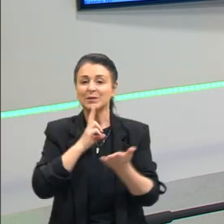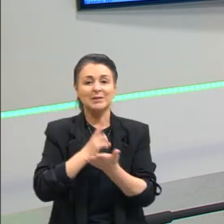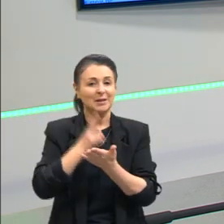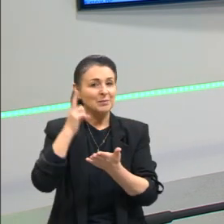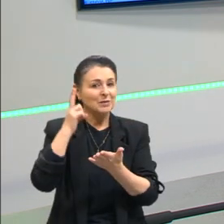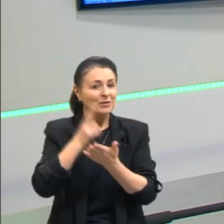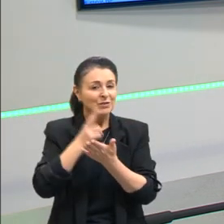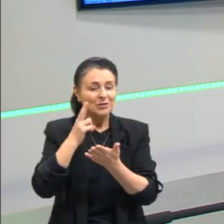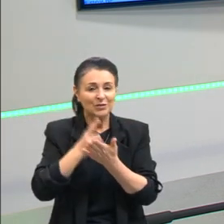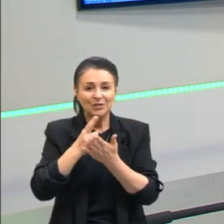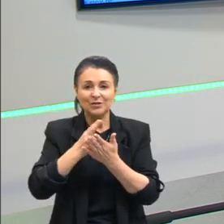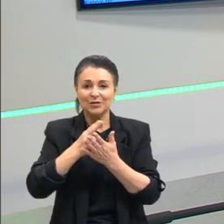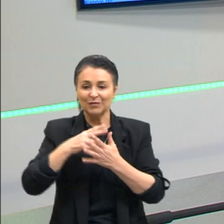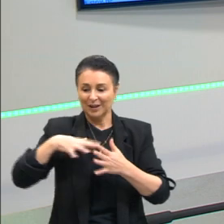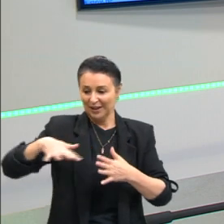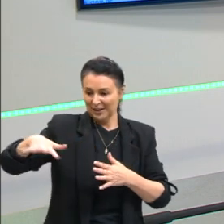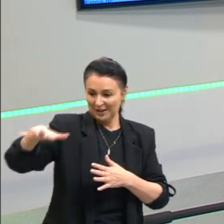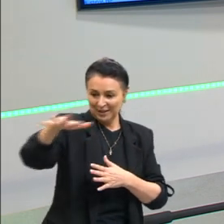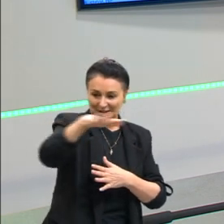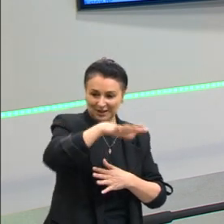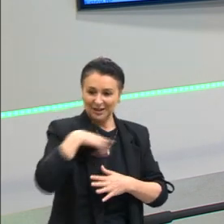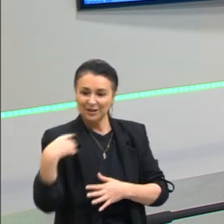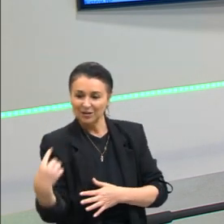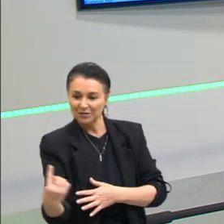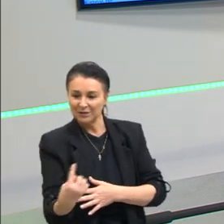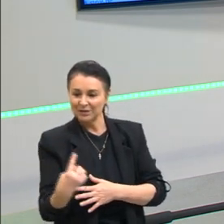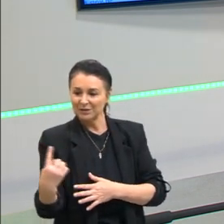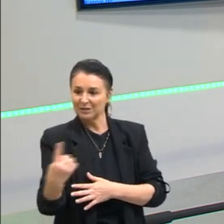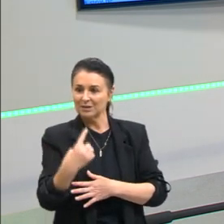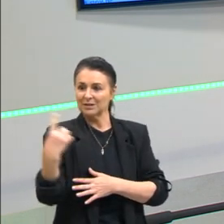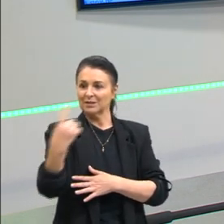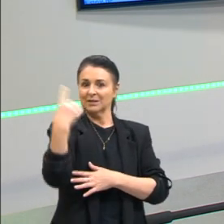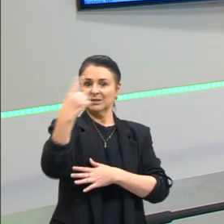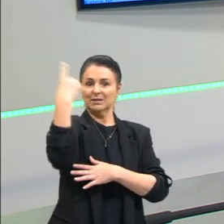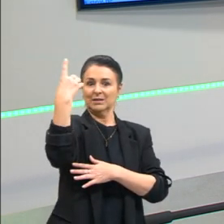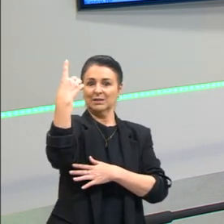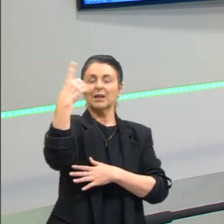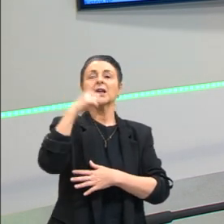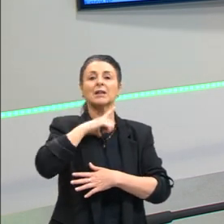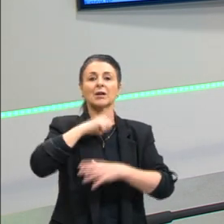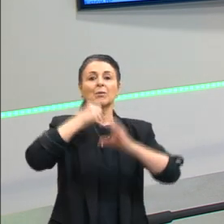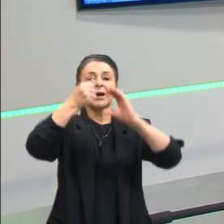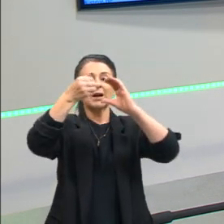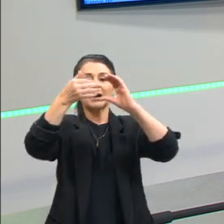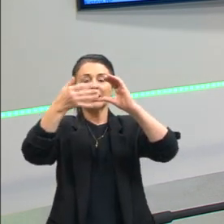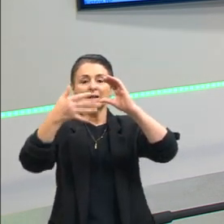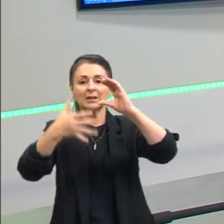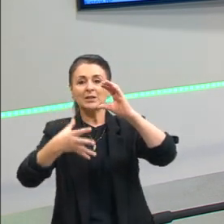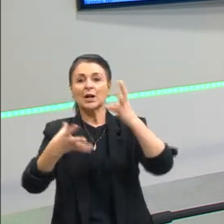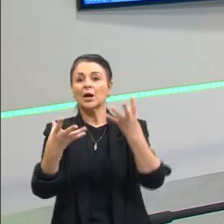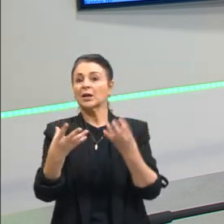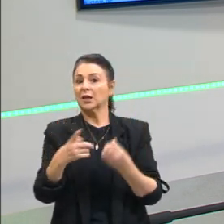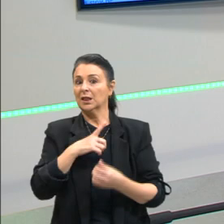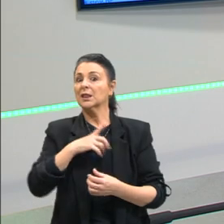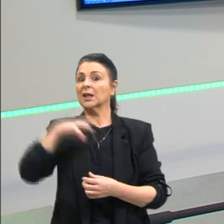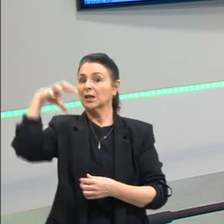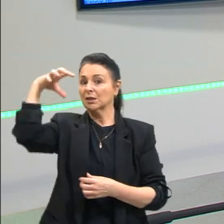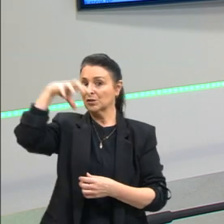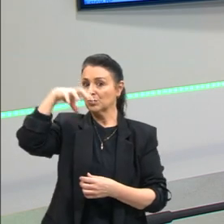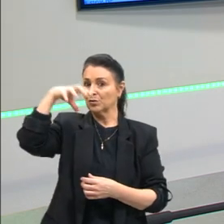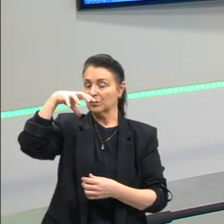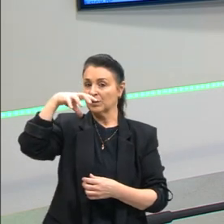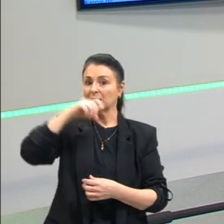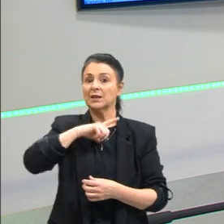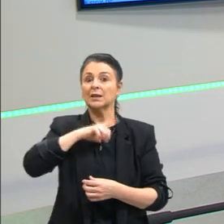Ele vai ter essa característica chuvosa, certo? E sempre do lado ali, principalmente, nós vamos ter um